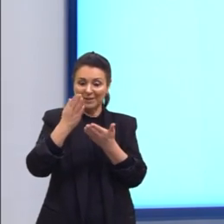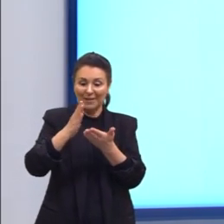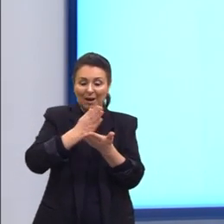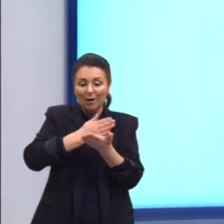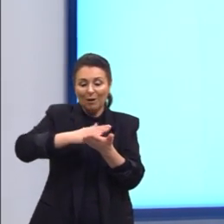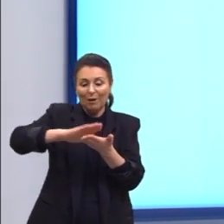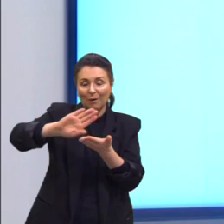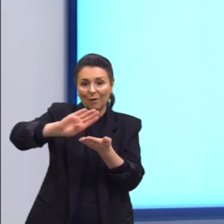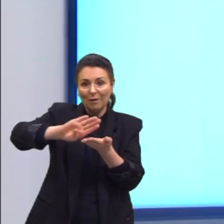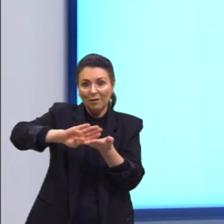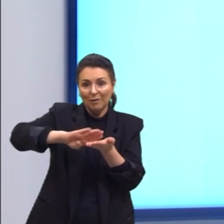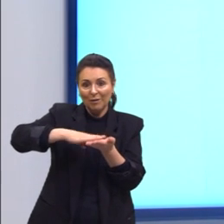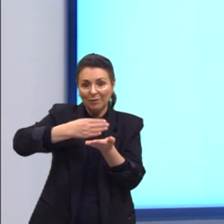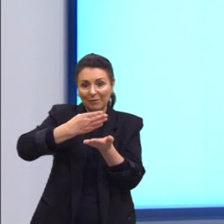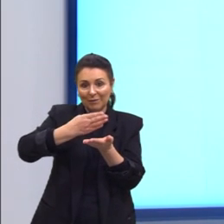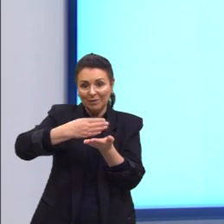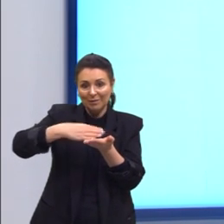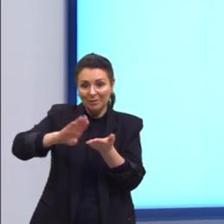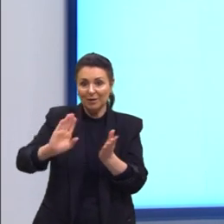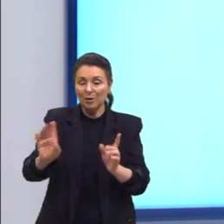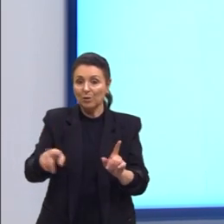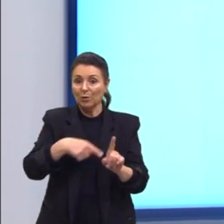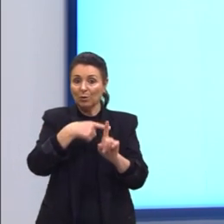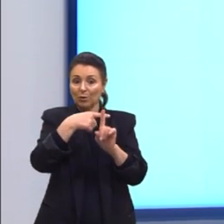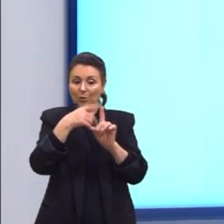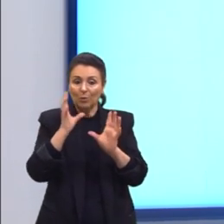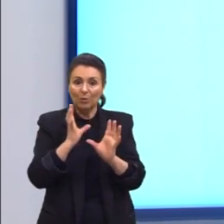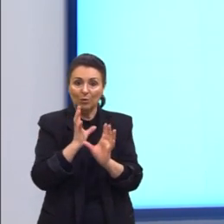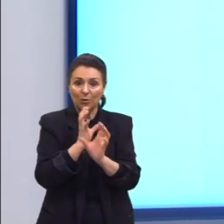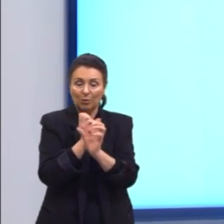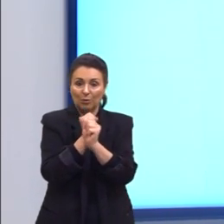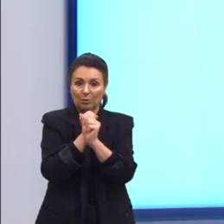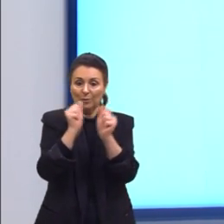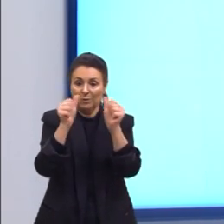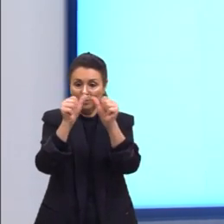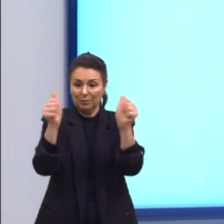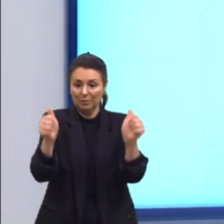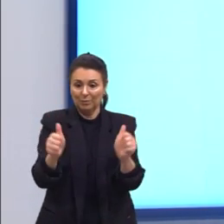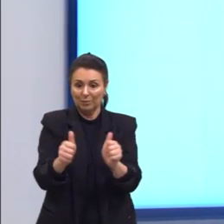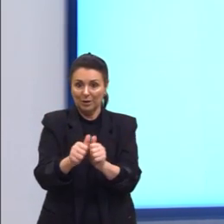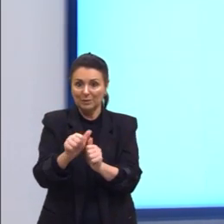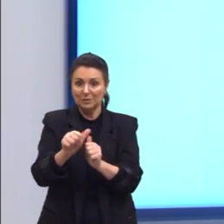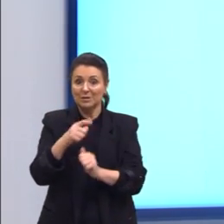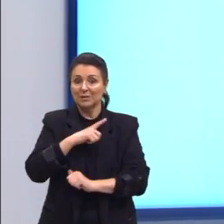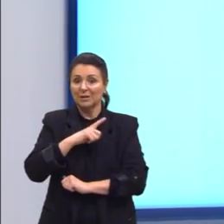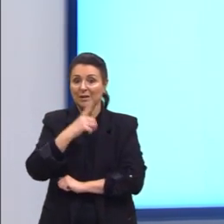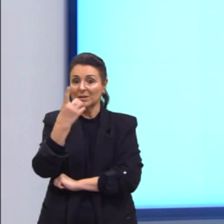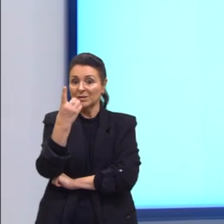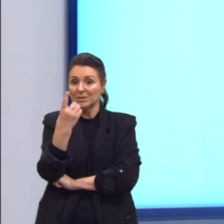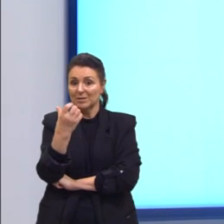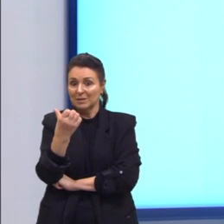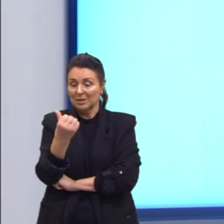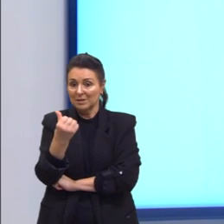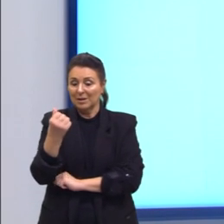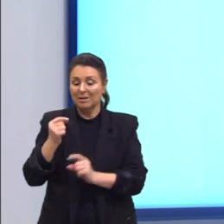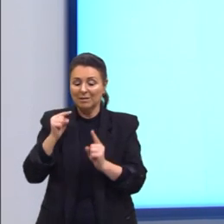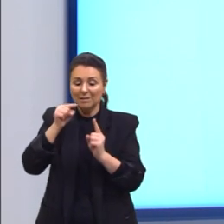de cima. Então, somando ao todo nessa figura, nós teríamos 16 vértices.